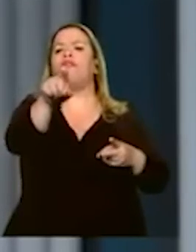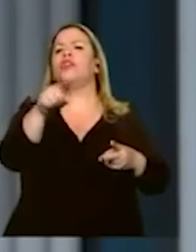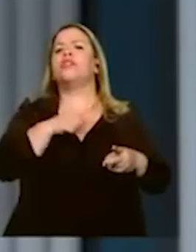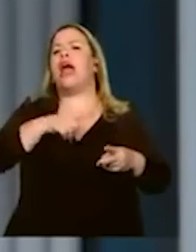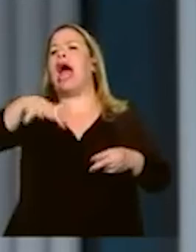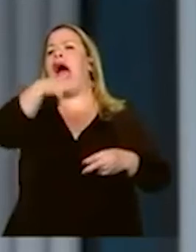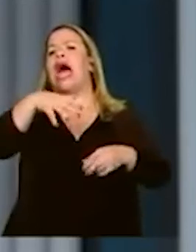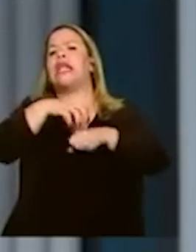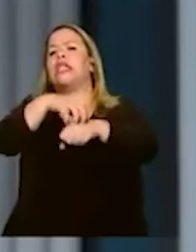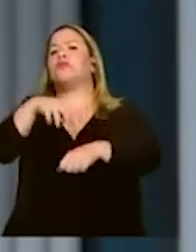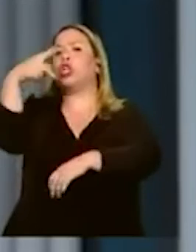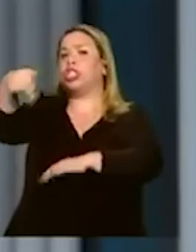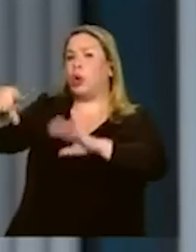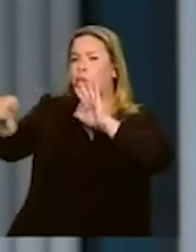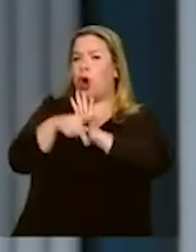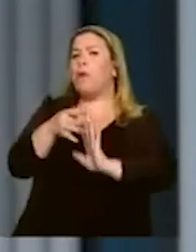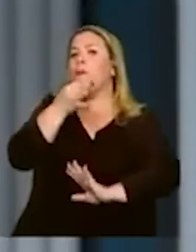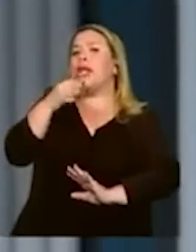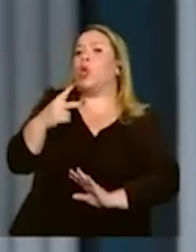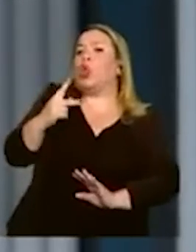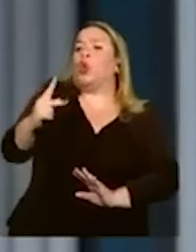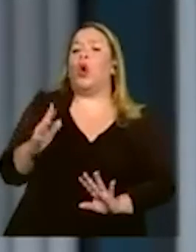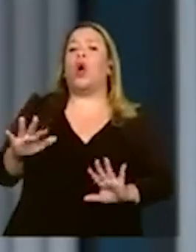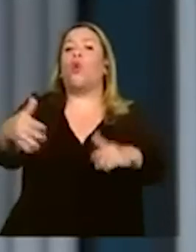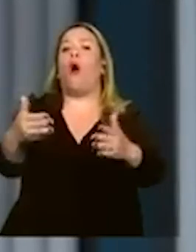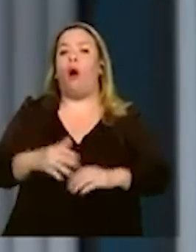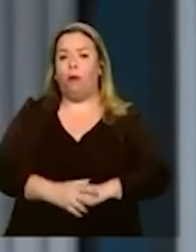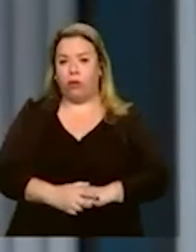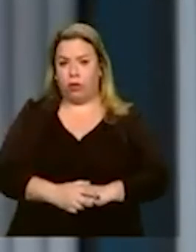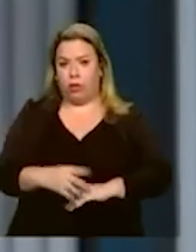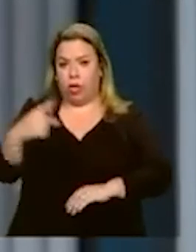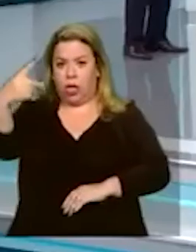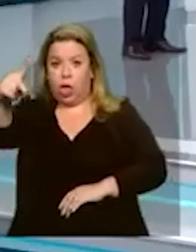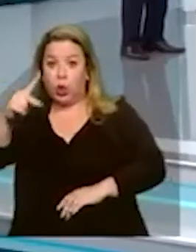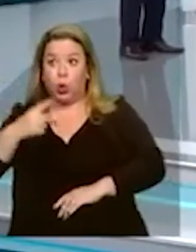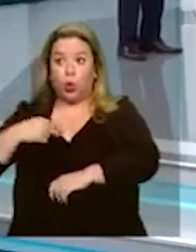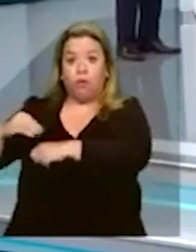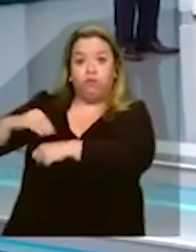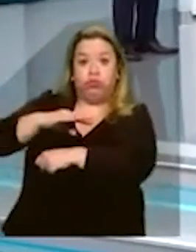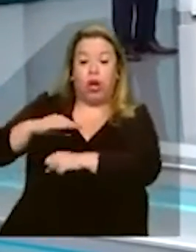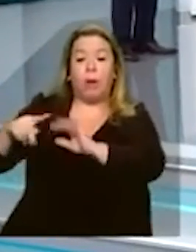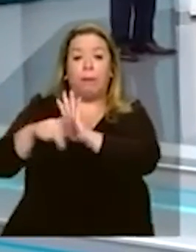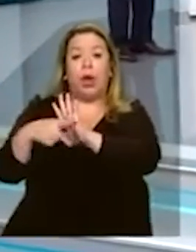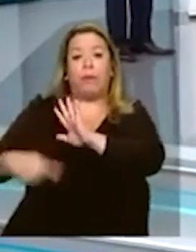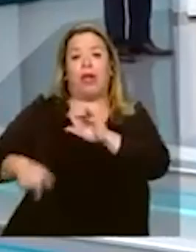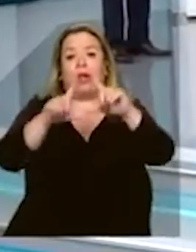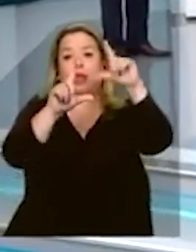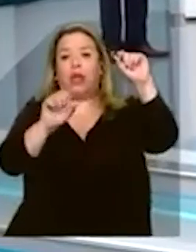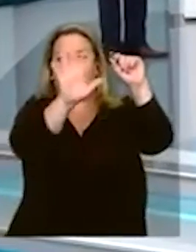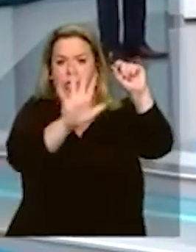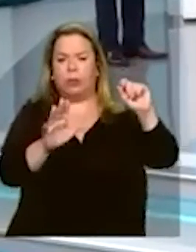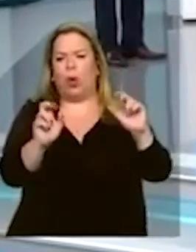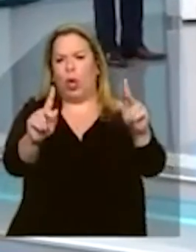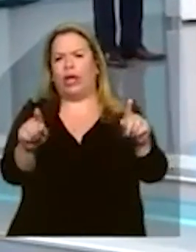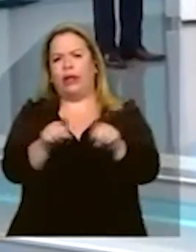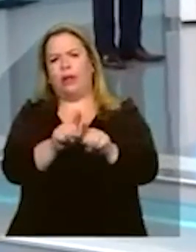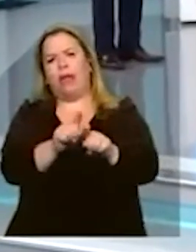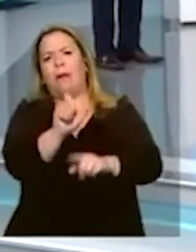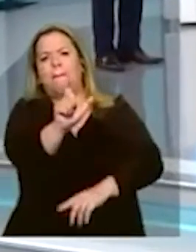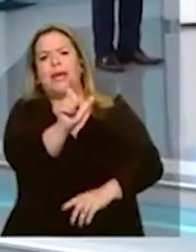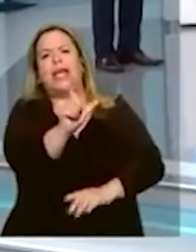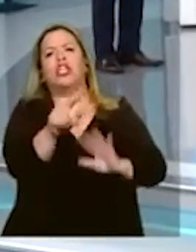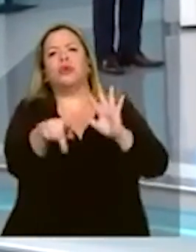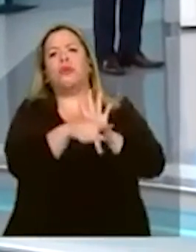transporte? Novo, teu? O que é tua contribuição para São Paulo? Bilhete único metropolitano é uma ideia nossa.